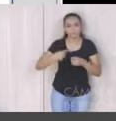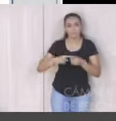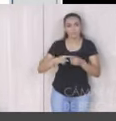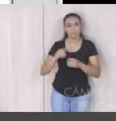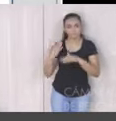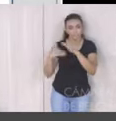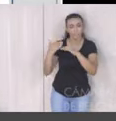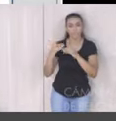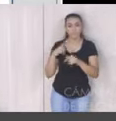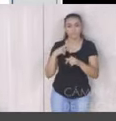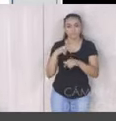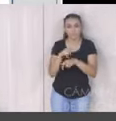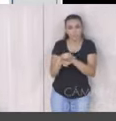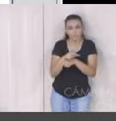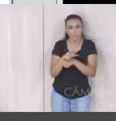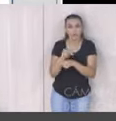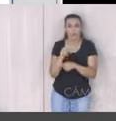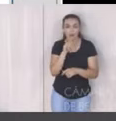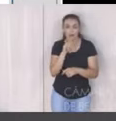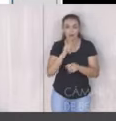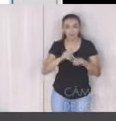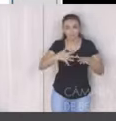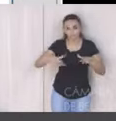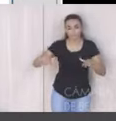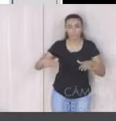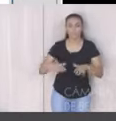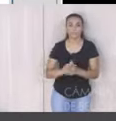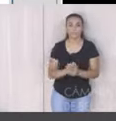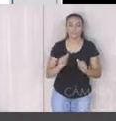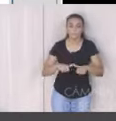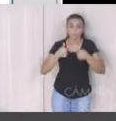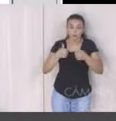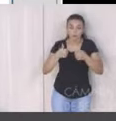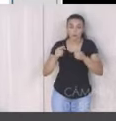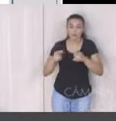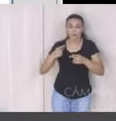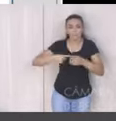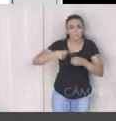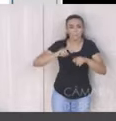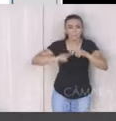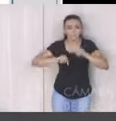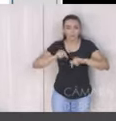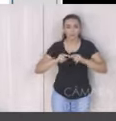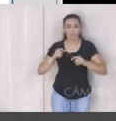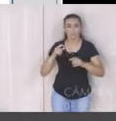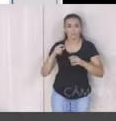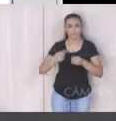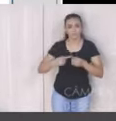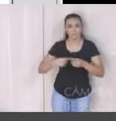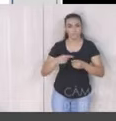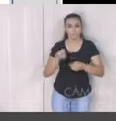gestão de águas urbanas, gestão ambiental, melhoria da infraestrutura e equipamentos das unidades administrativas da